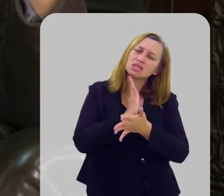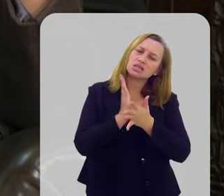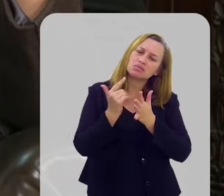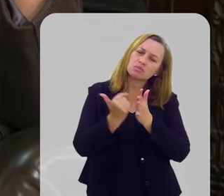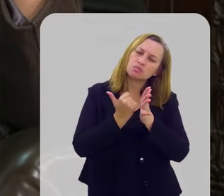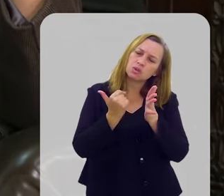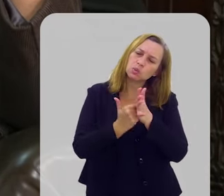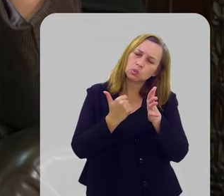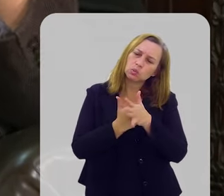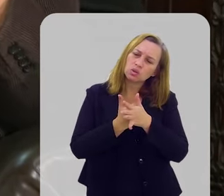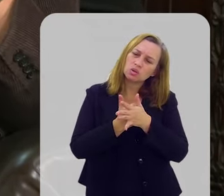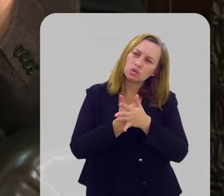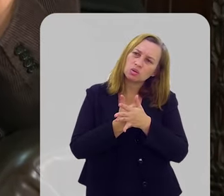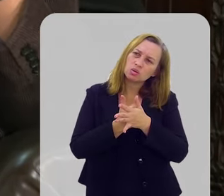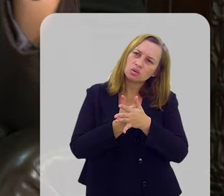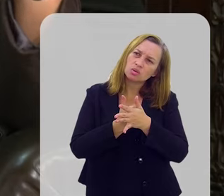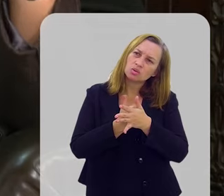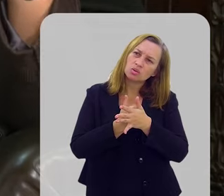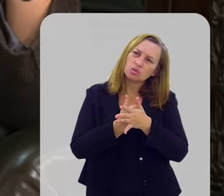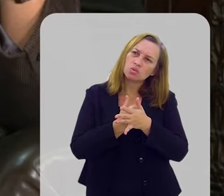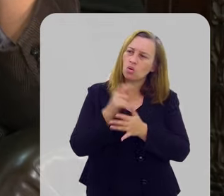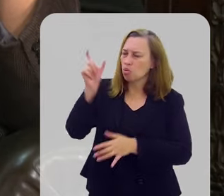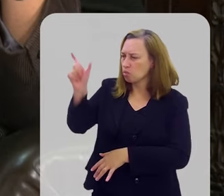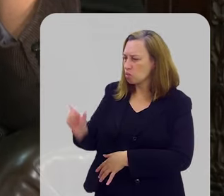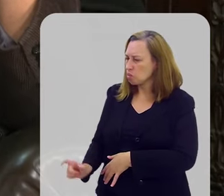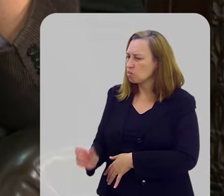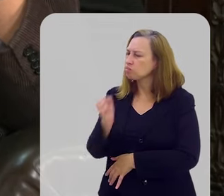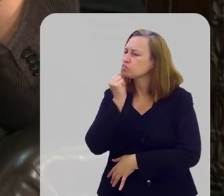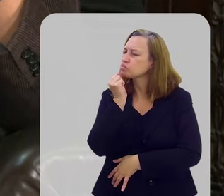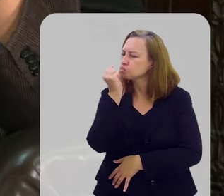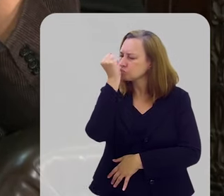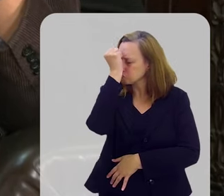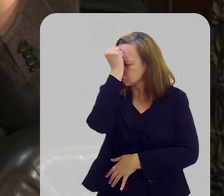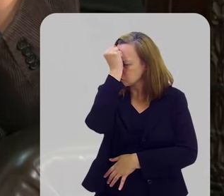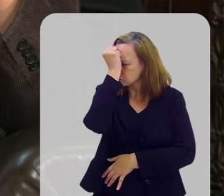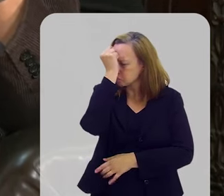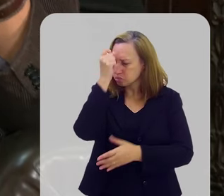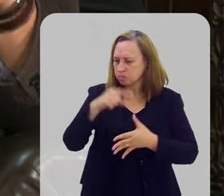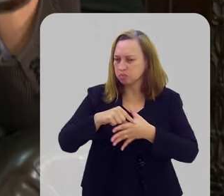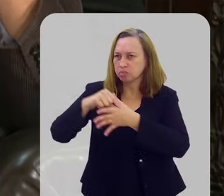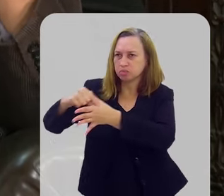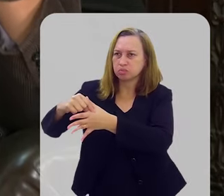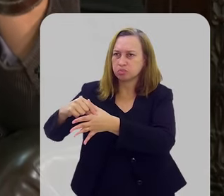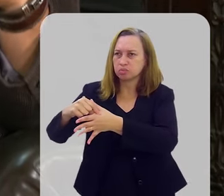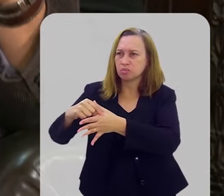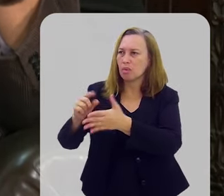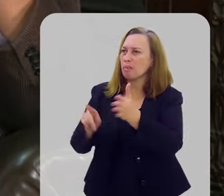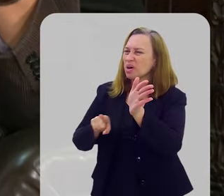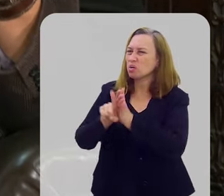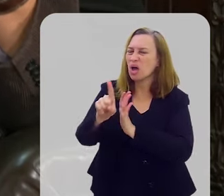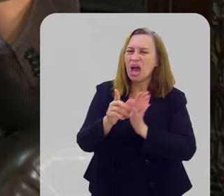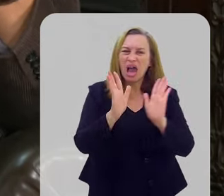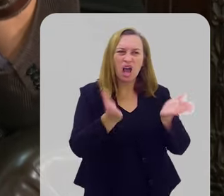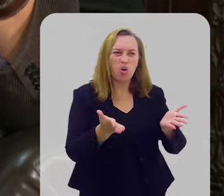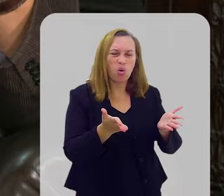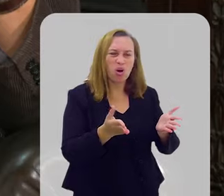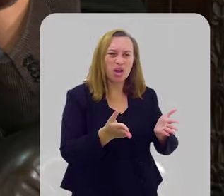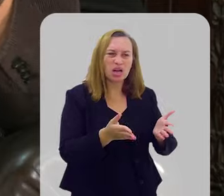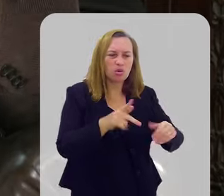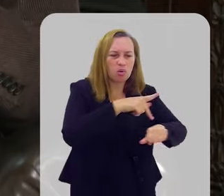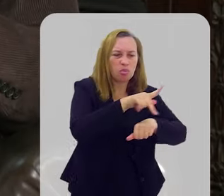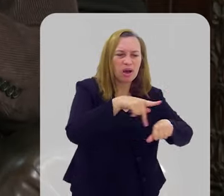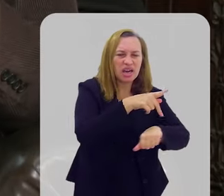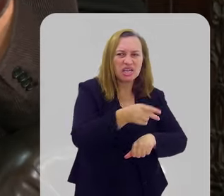perguntando, o Ramaz, o líder do Ramaz fez um comentário, que ele fala o seguinte, agora Israel passou do limite,